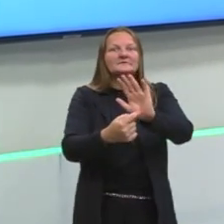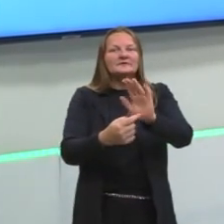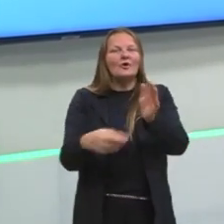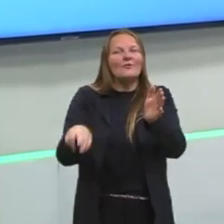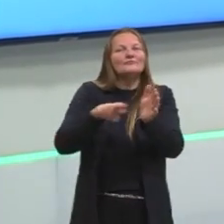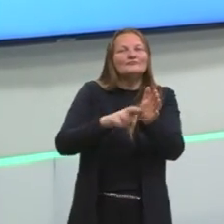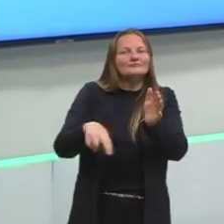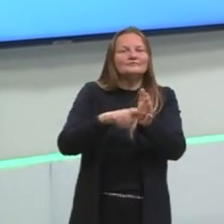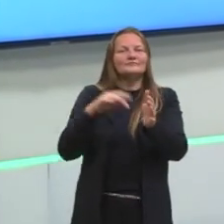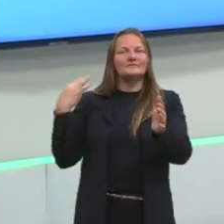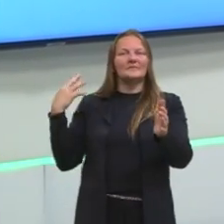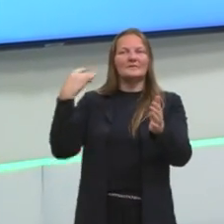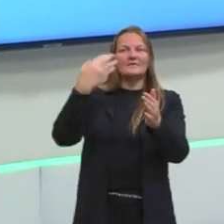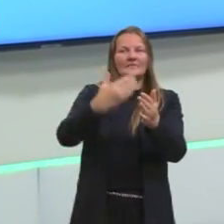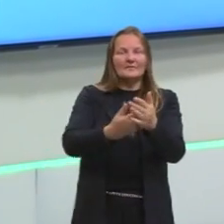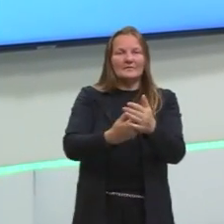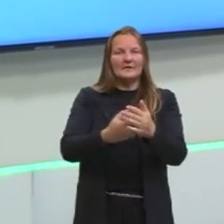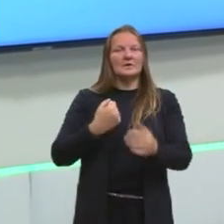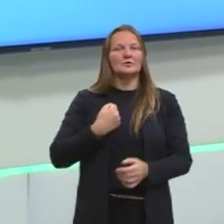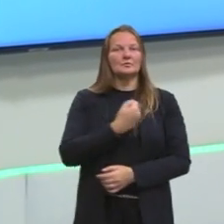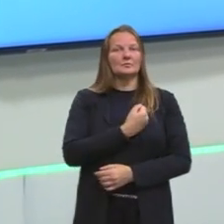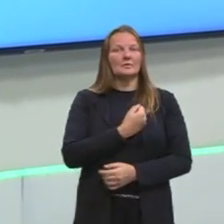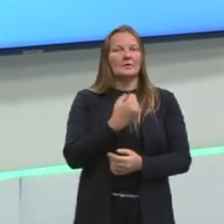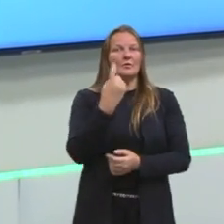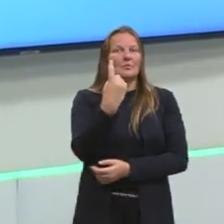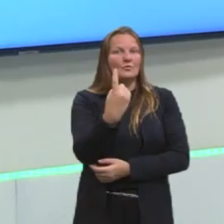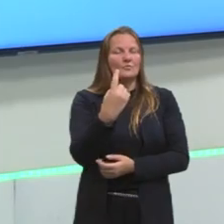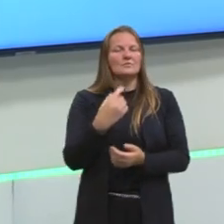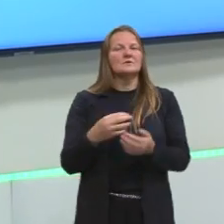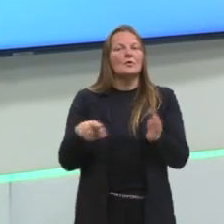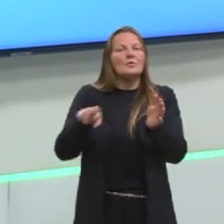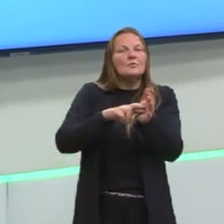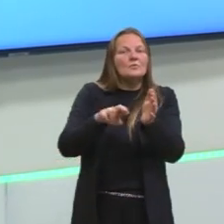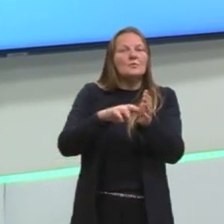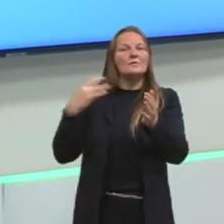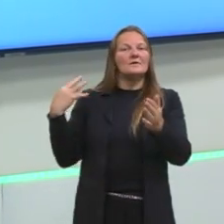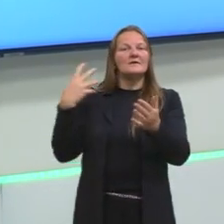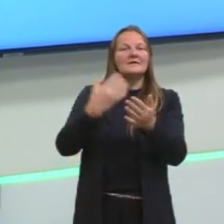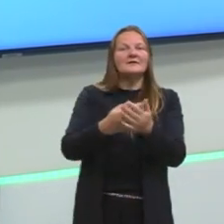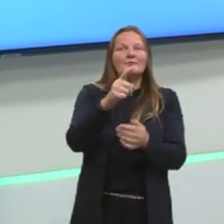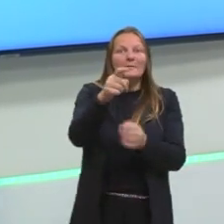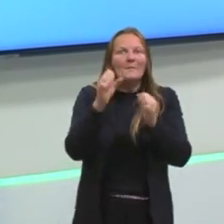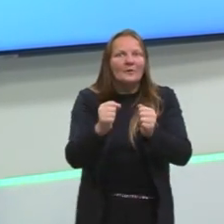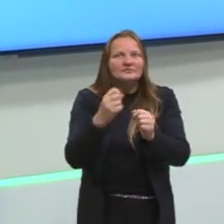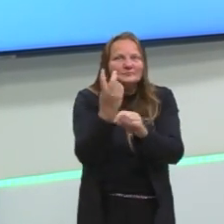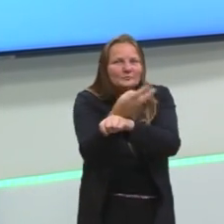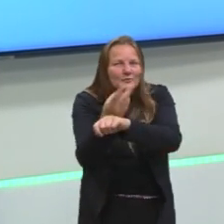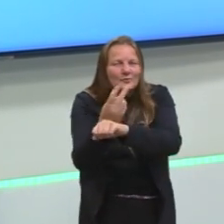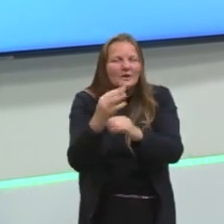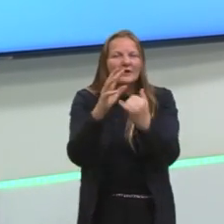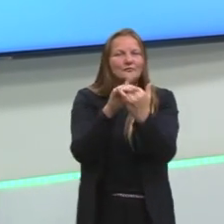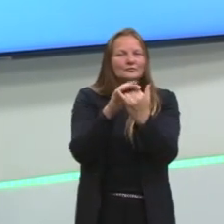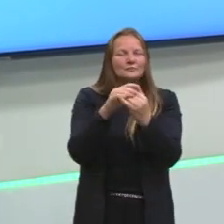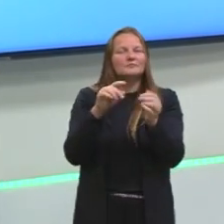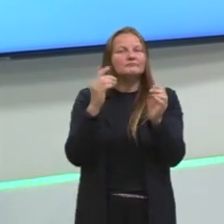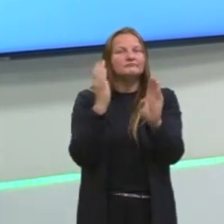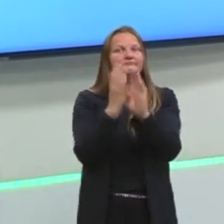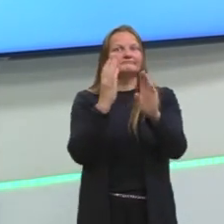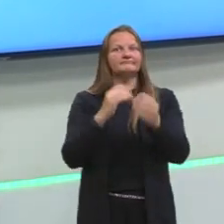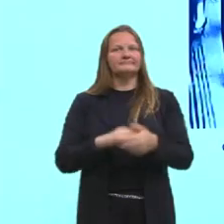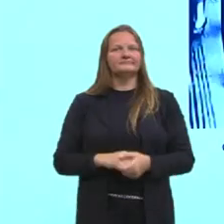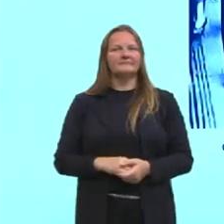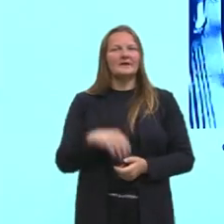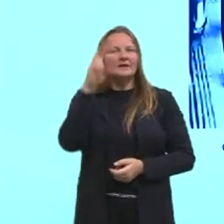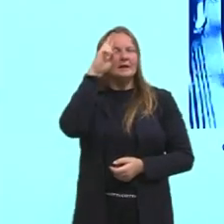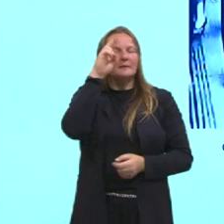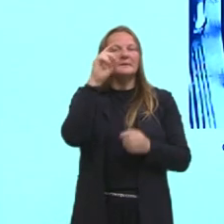isso nas aulas que se passaram. Lembrando que isso daqui é só uma revisão para que tu possa te antenar, lembrar do